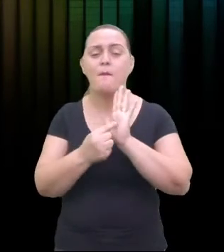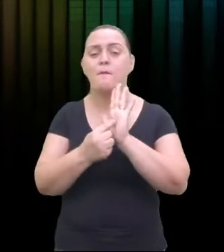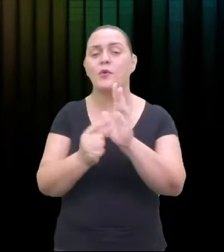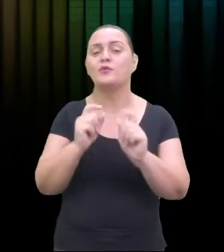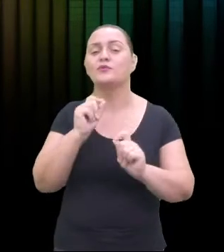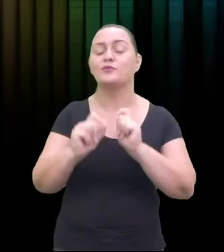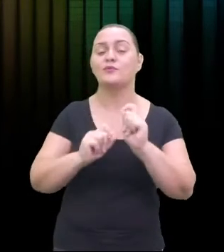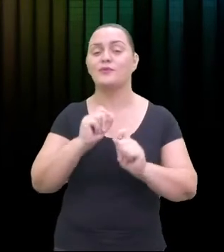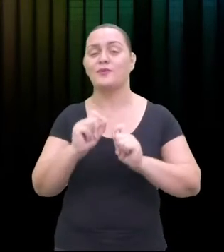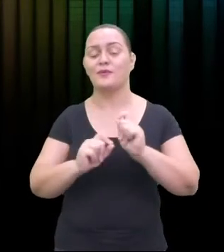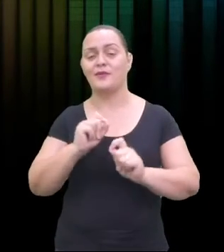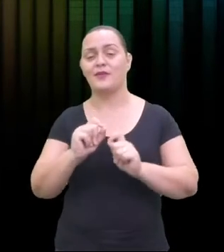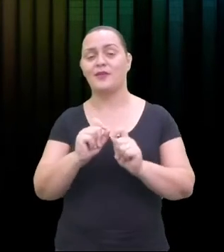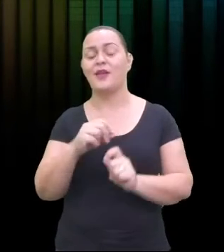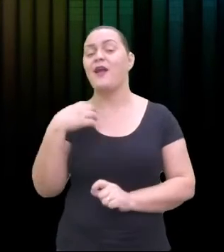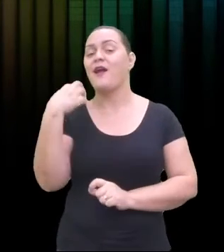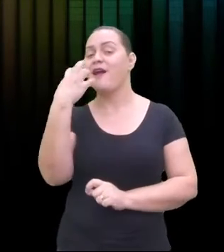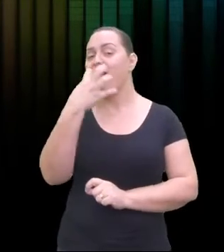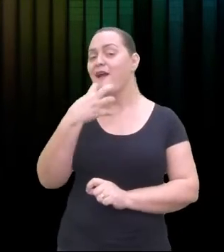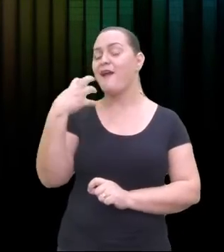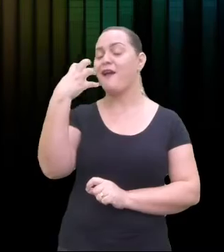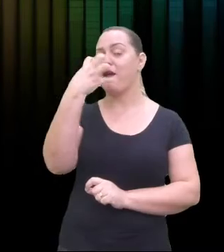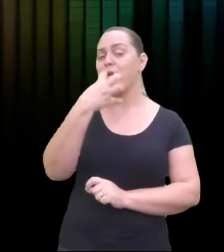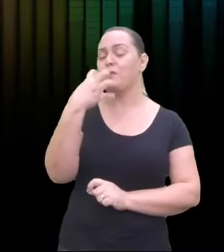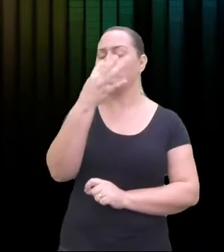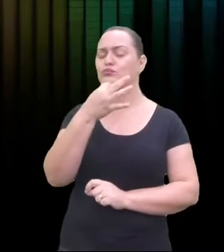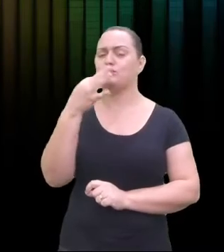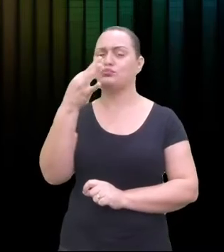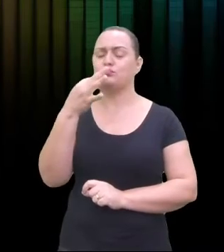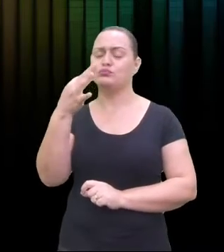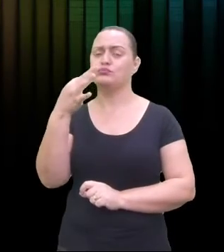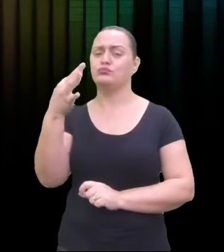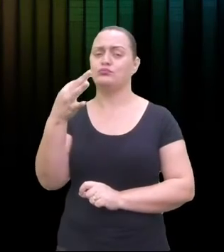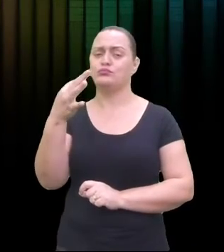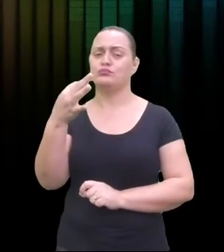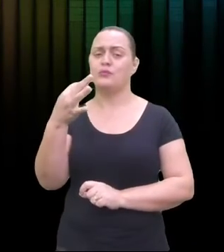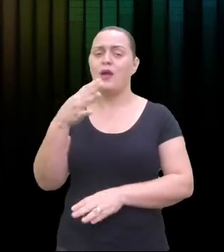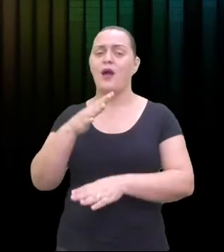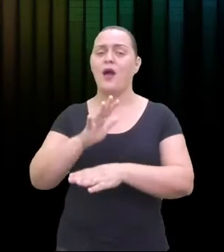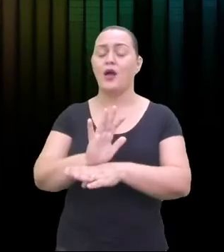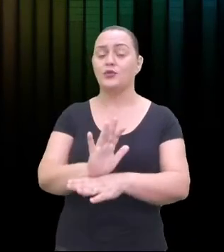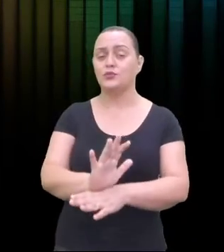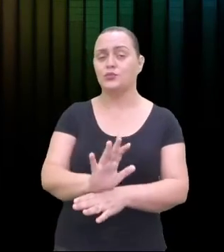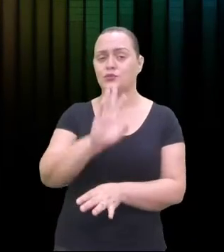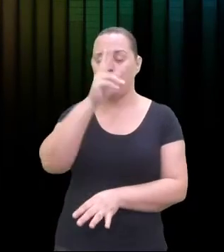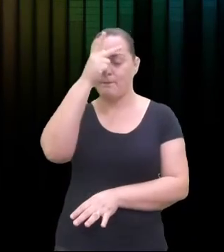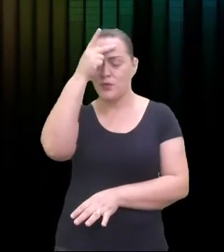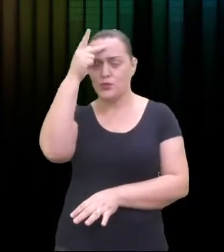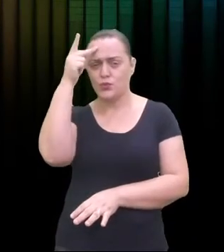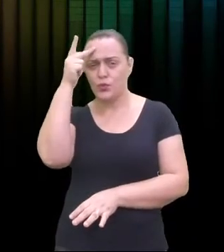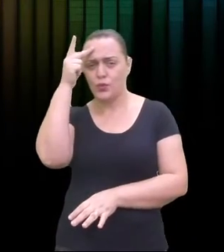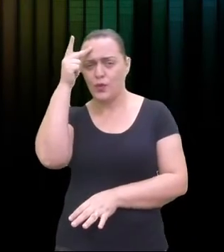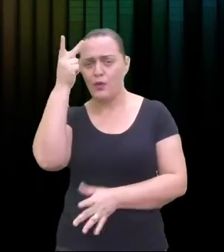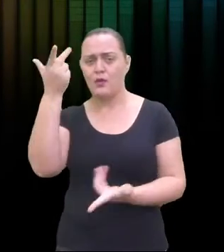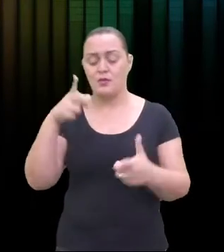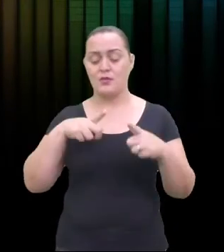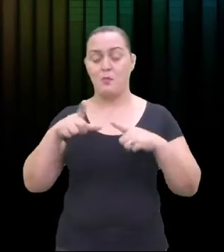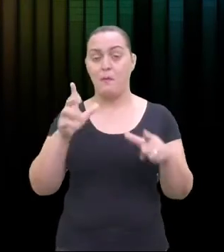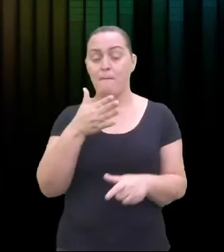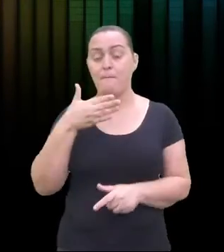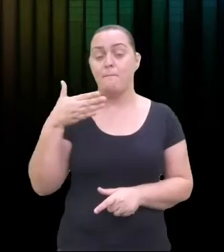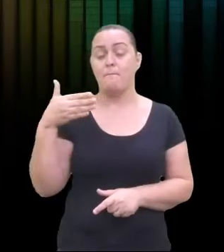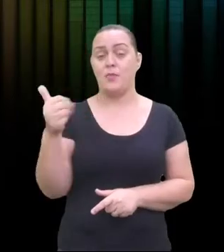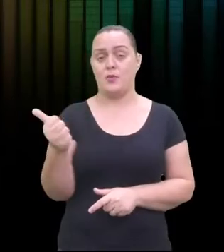representar bom desempenho sob pressão. Quando você está agindo ali sob pressão, você tem